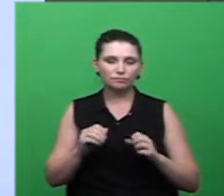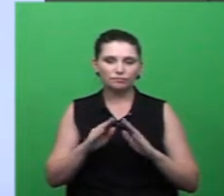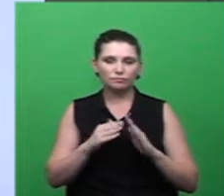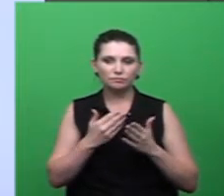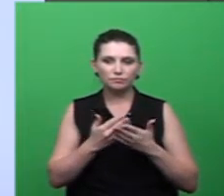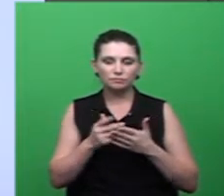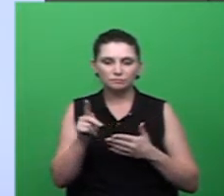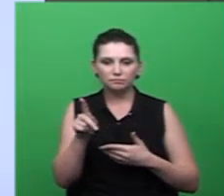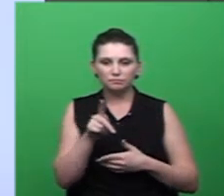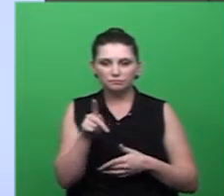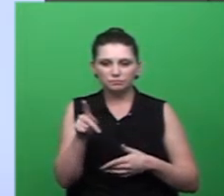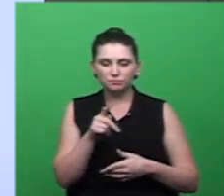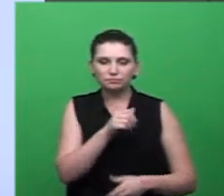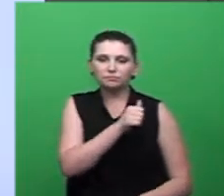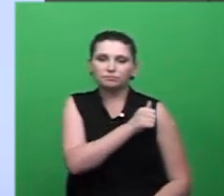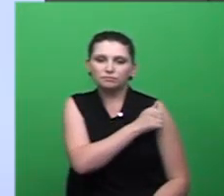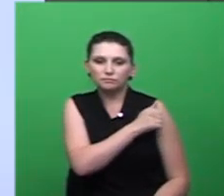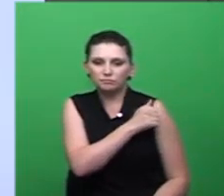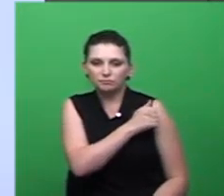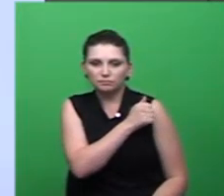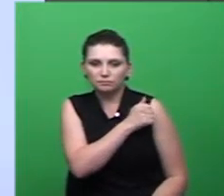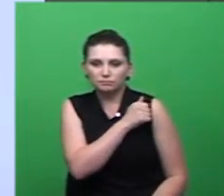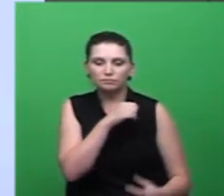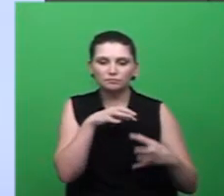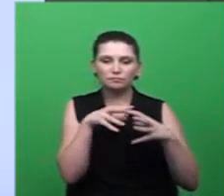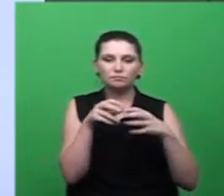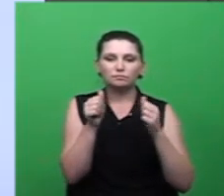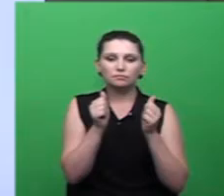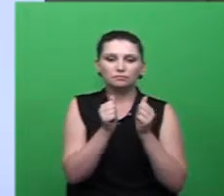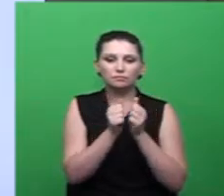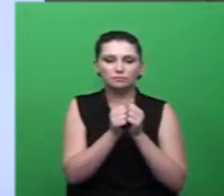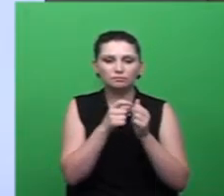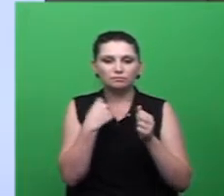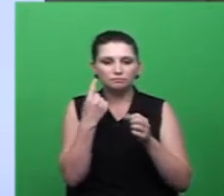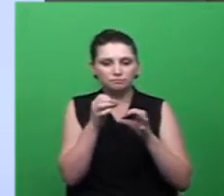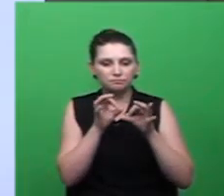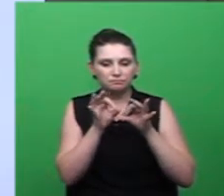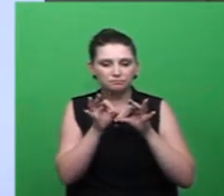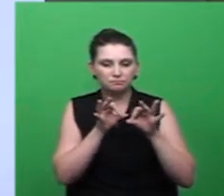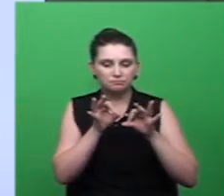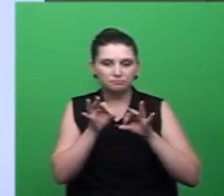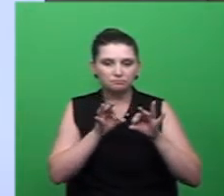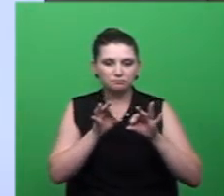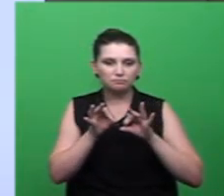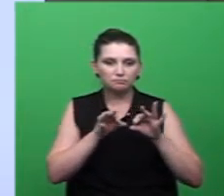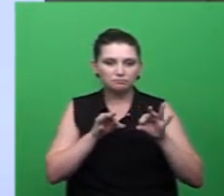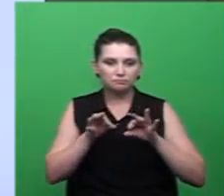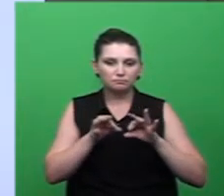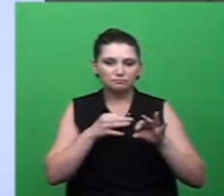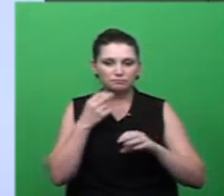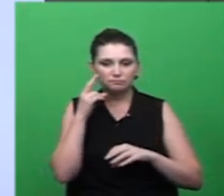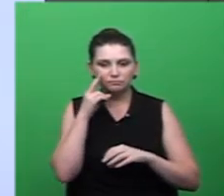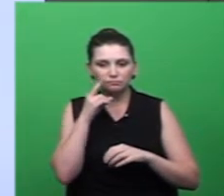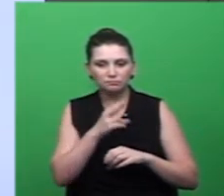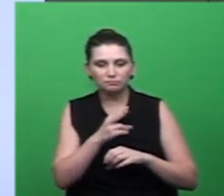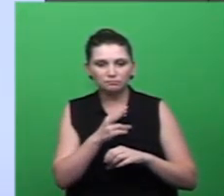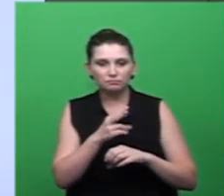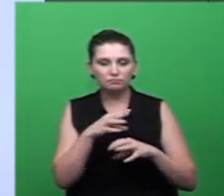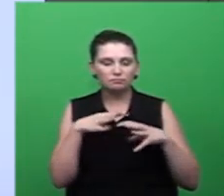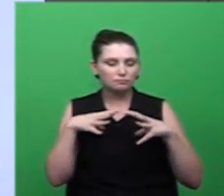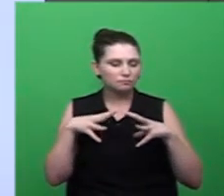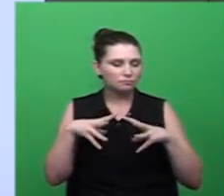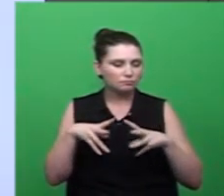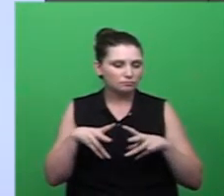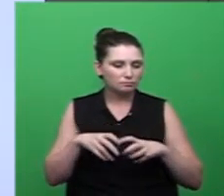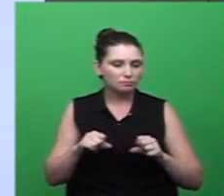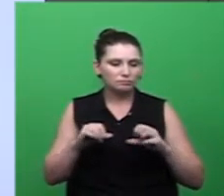os professores, estudantes, pais e moradores, né, então, foi feita toda uma vistoria no pátio da escola, limpeza de